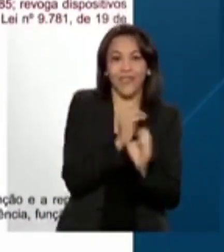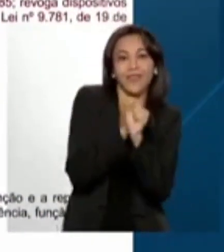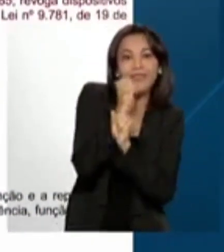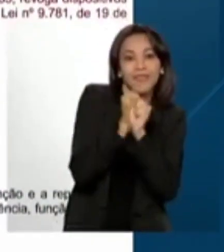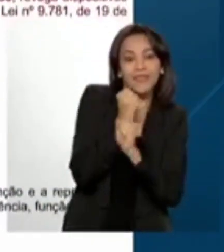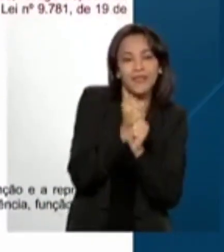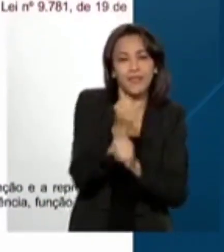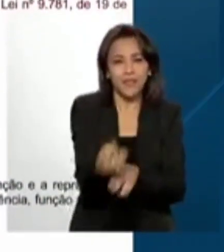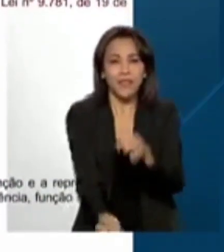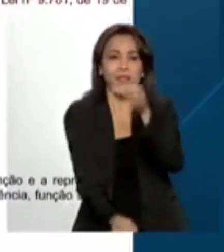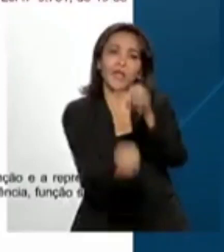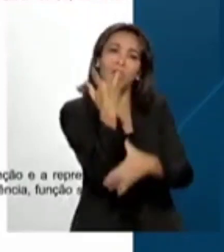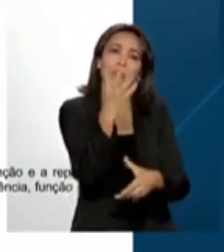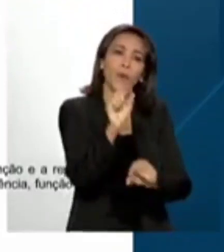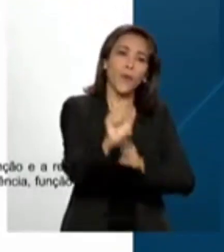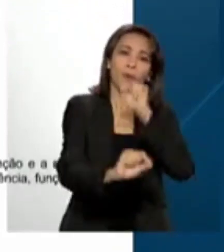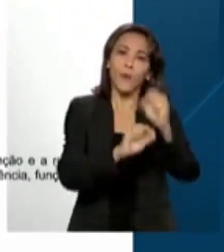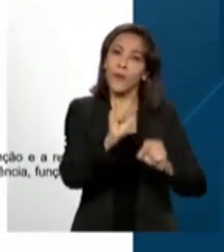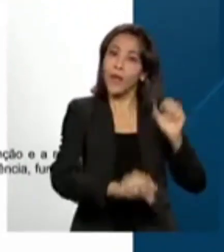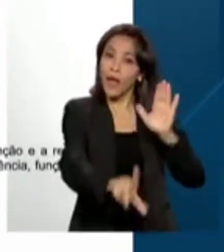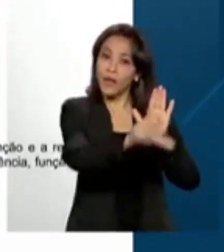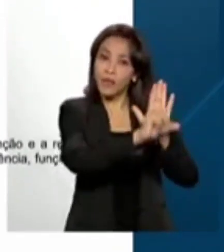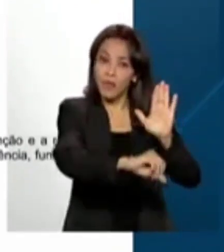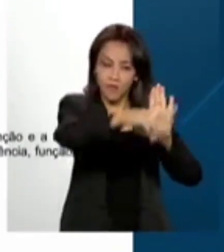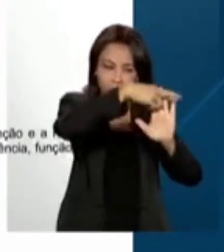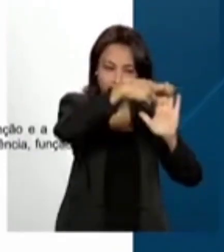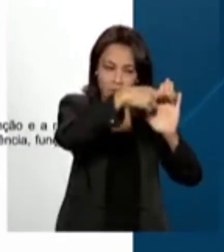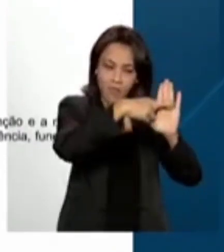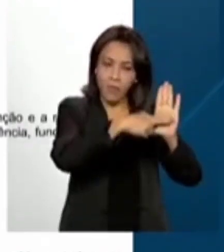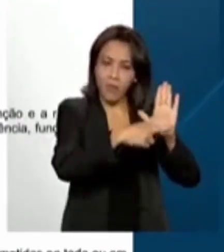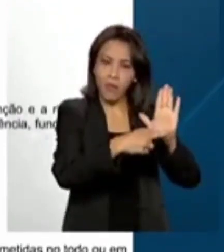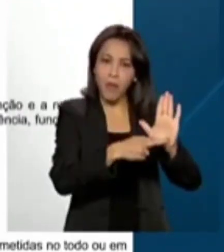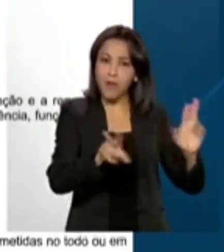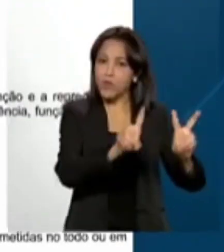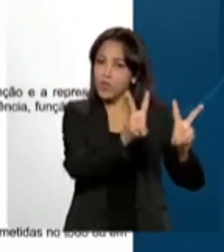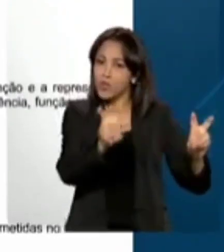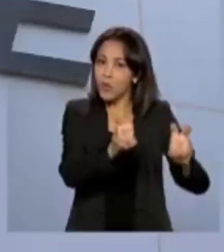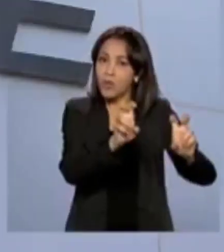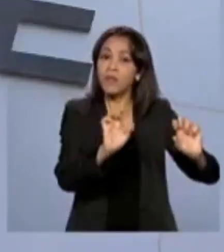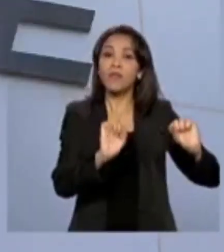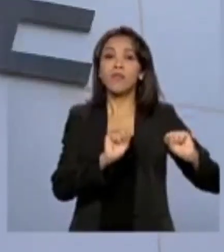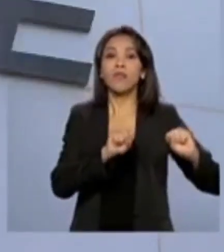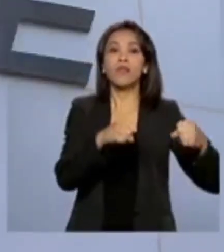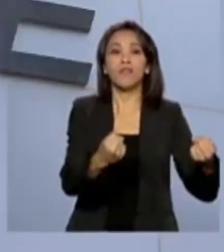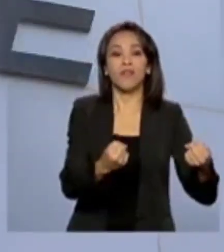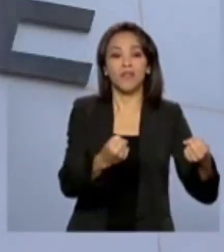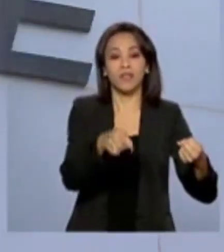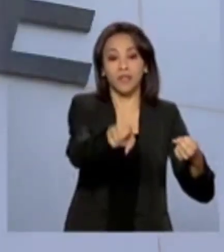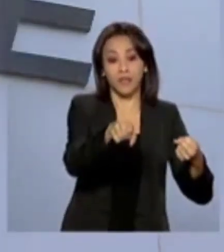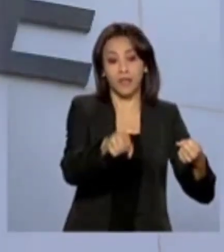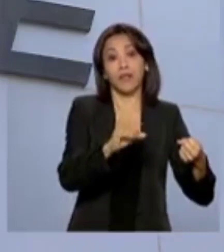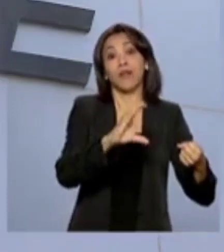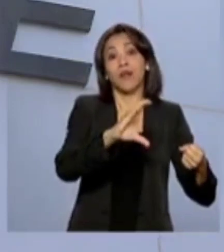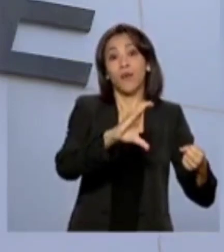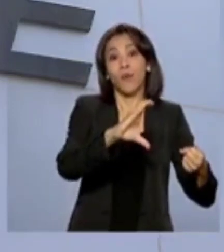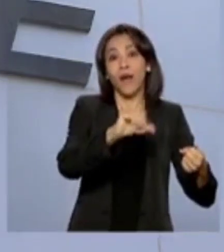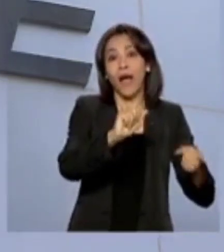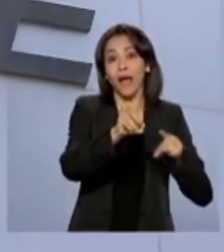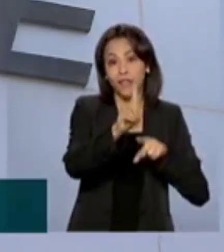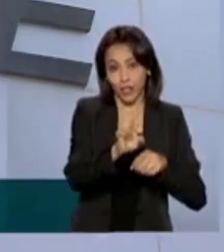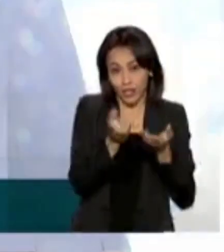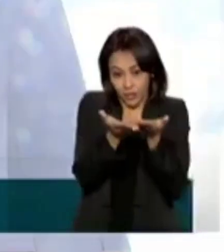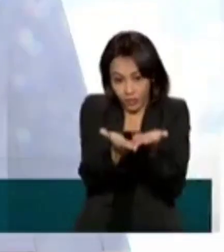criou a atual estrutura jurídica do Sistema Brasileiro de Defesa da Concorrência, transformando o CAD, o Conselho